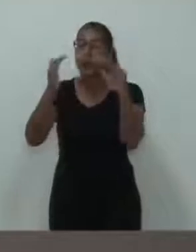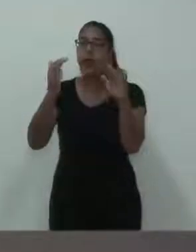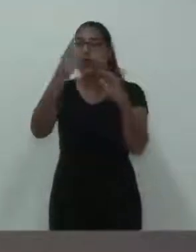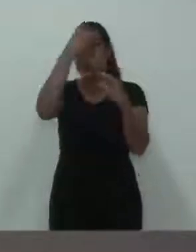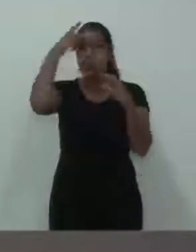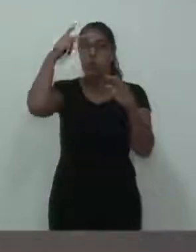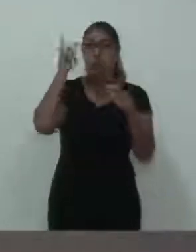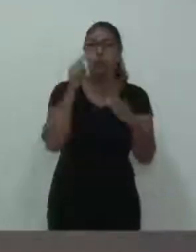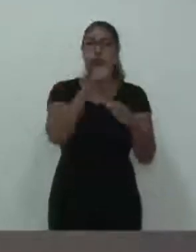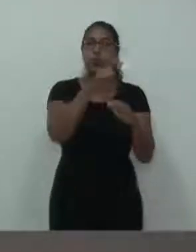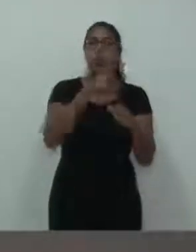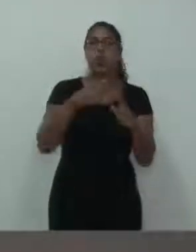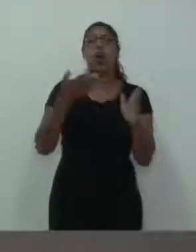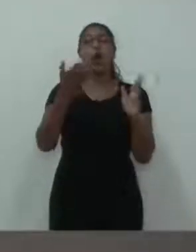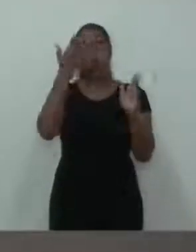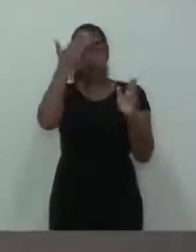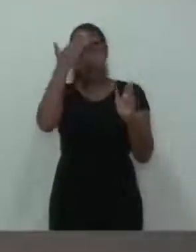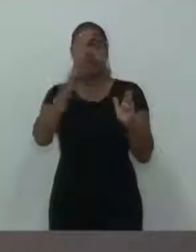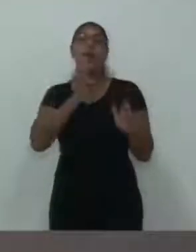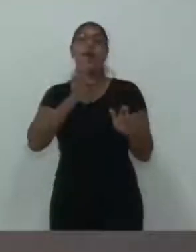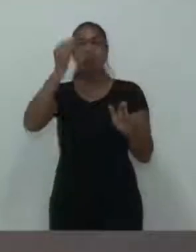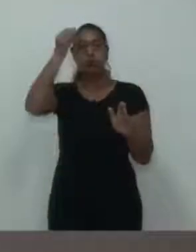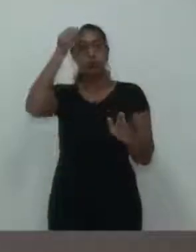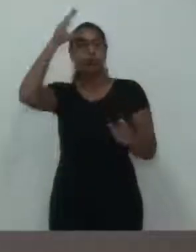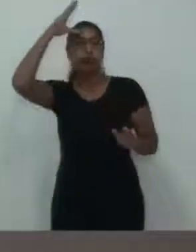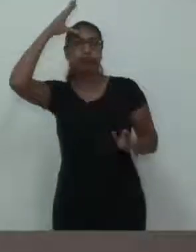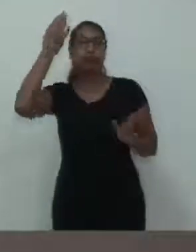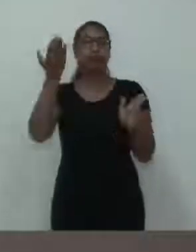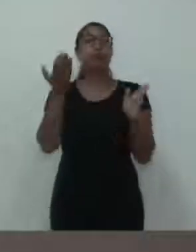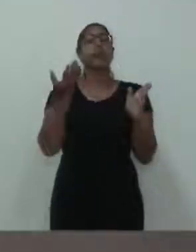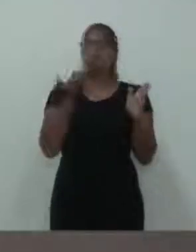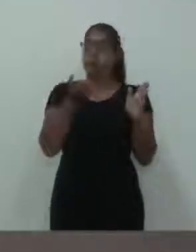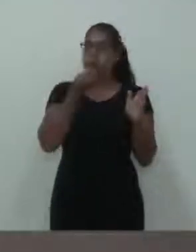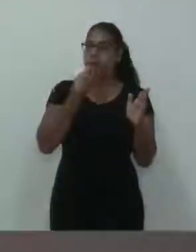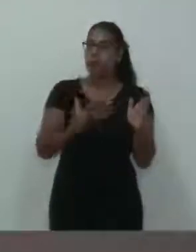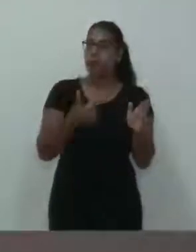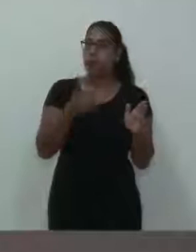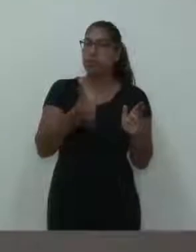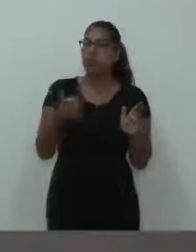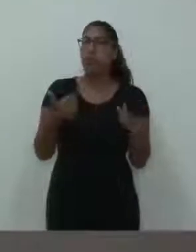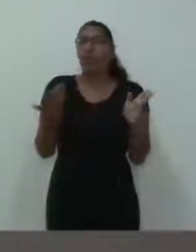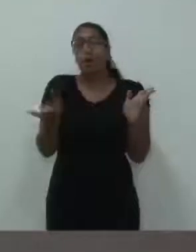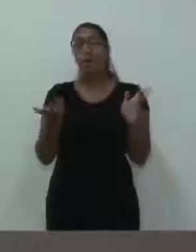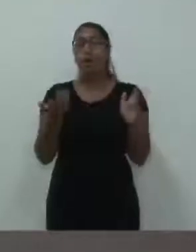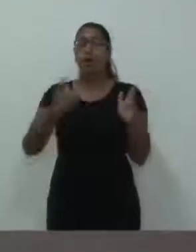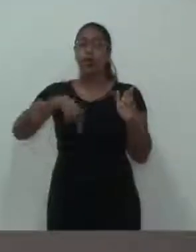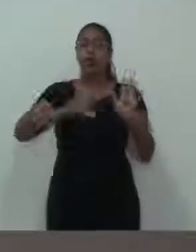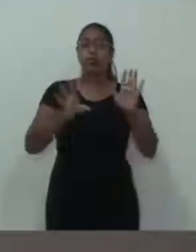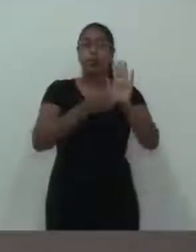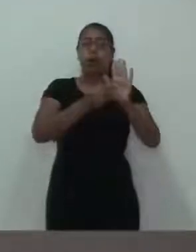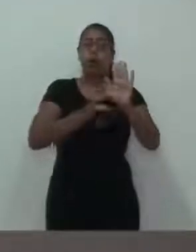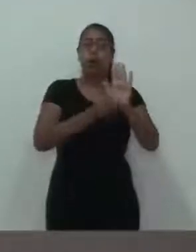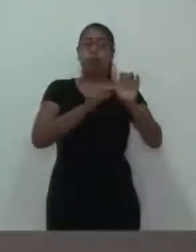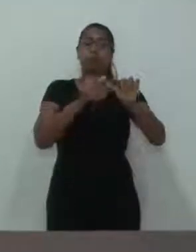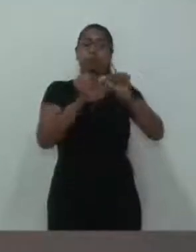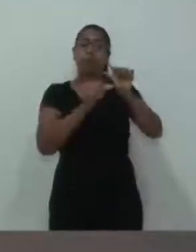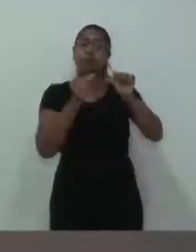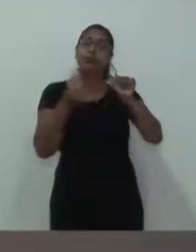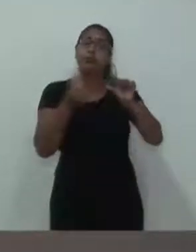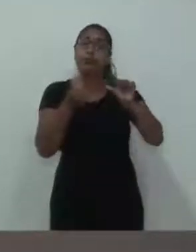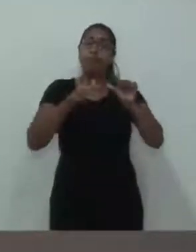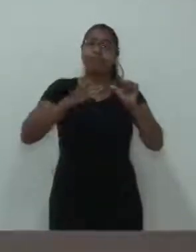para que ele pudesse ser votado de uma maneira menos pior, que fosse algo razoável para o nosso